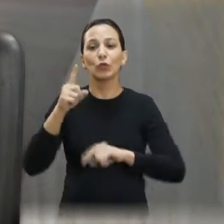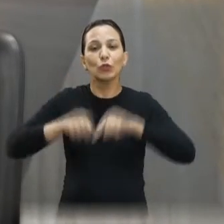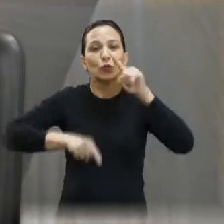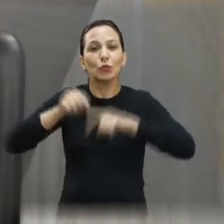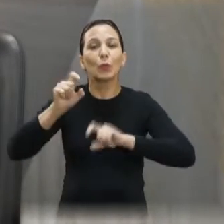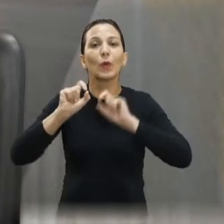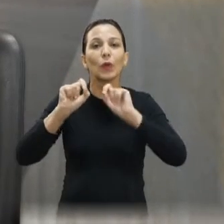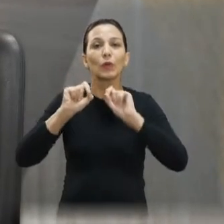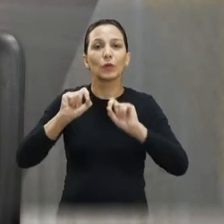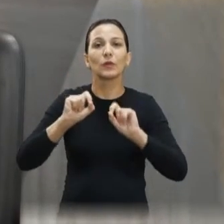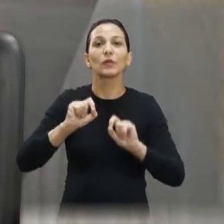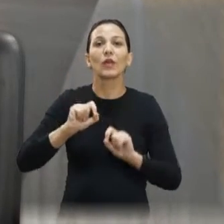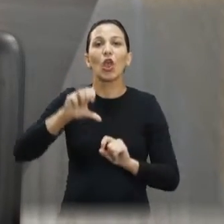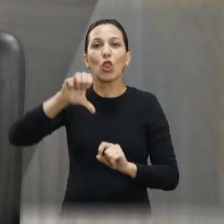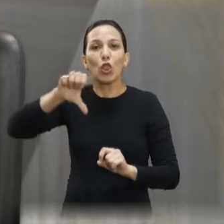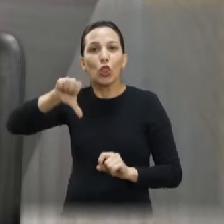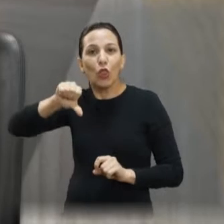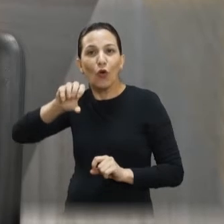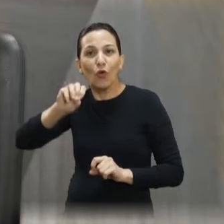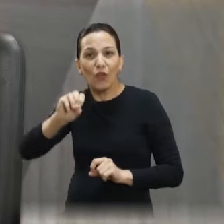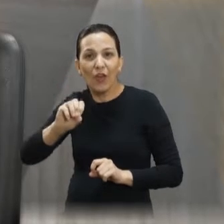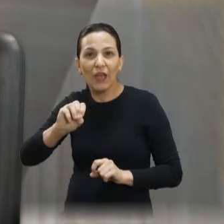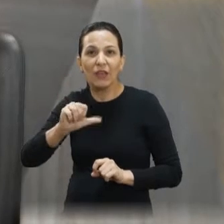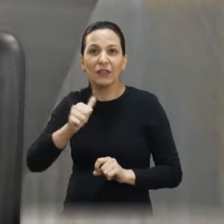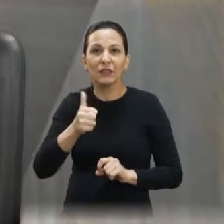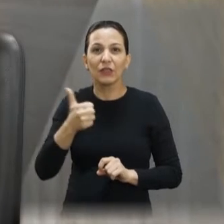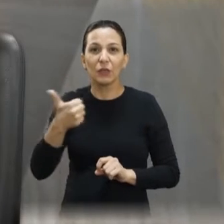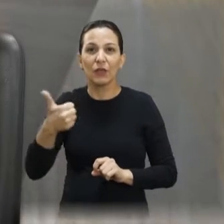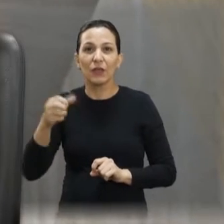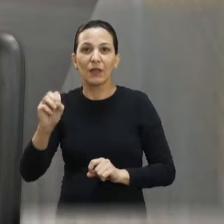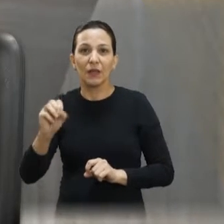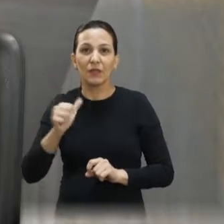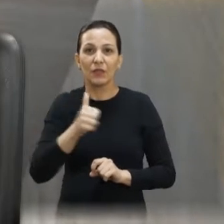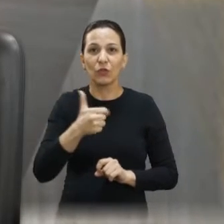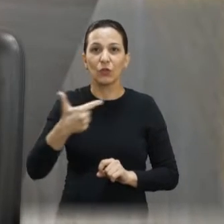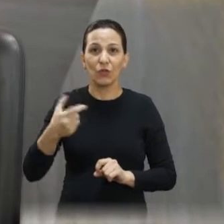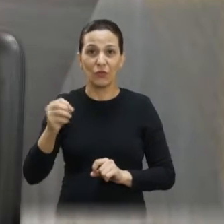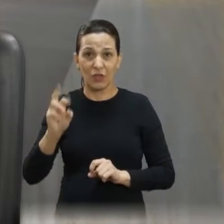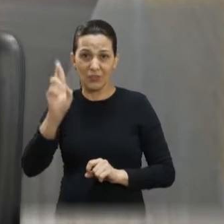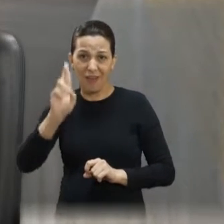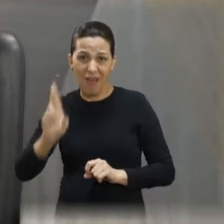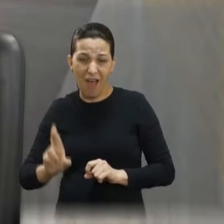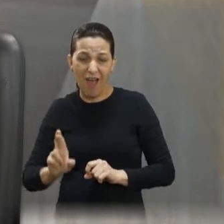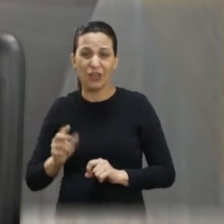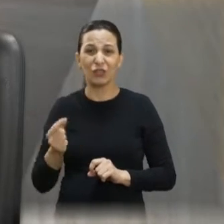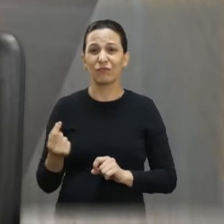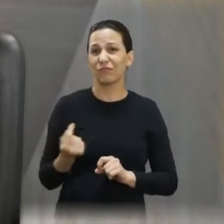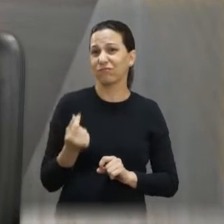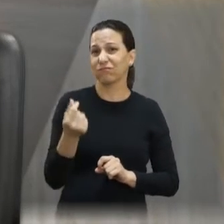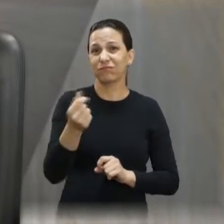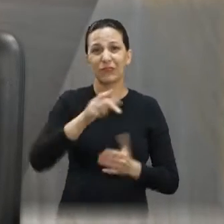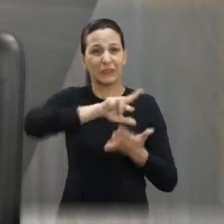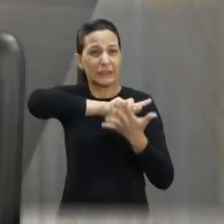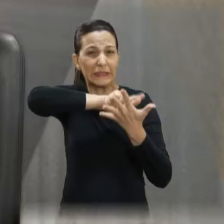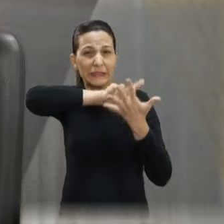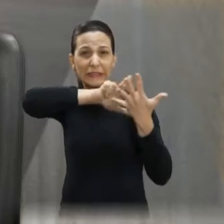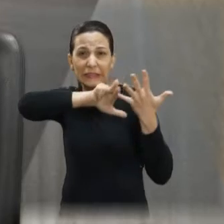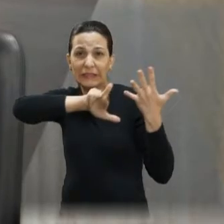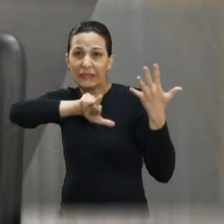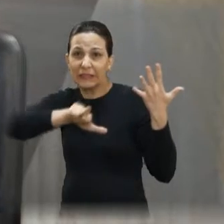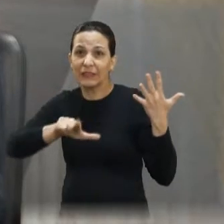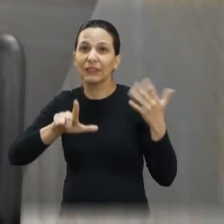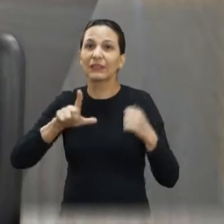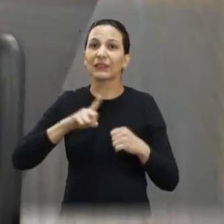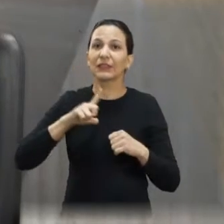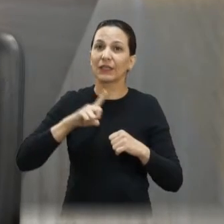gases, né? Tem de 90, de 100, 110, 120, 150, 200, enfim, são valores que realmente a